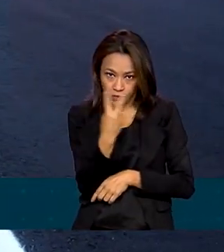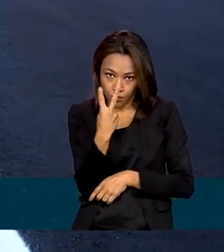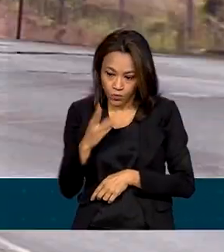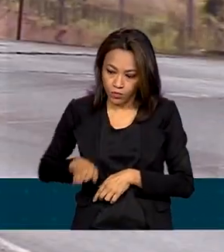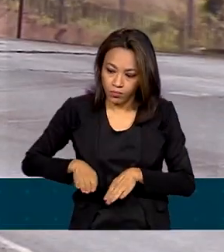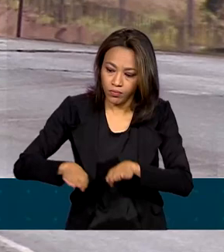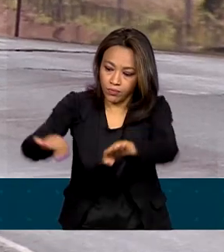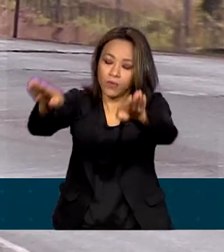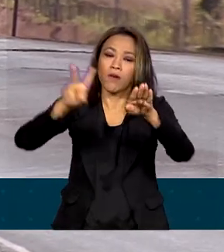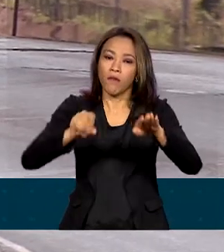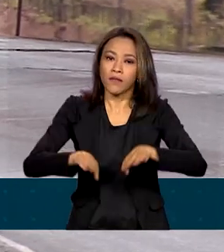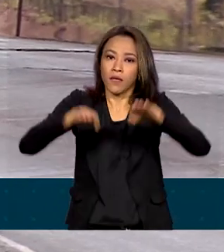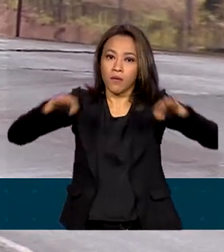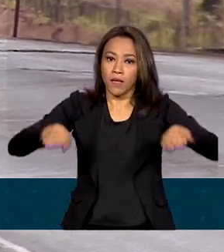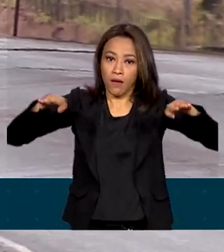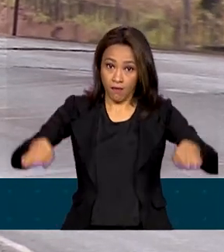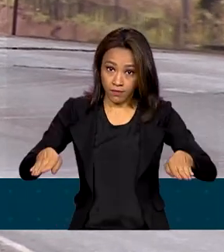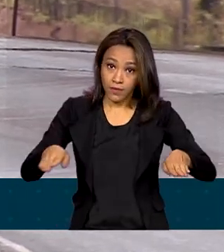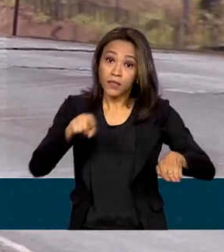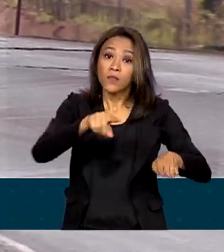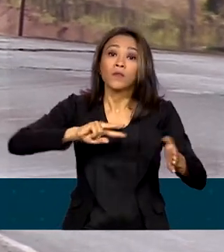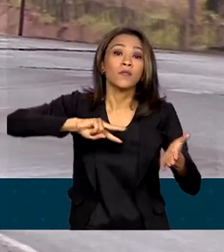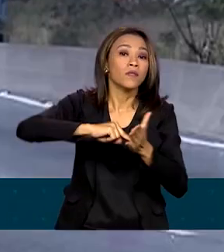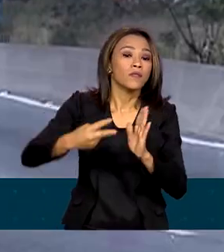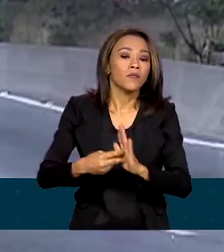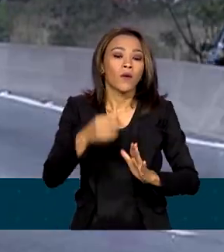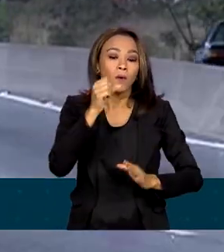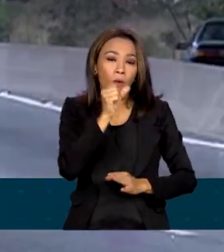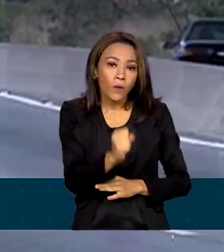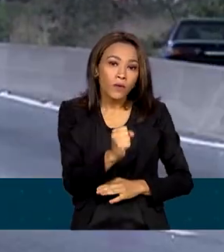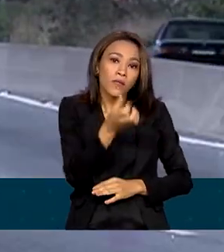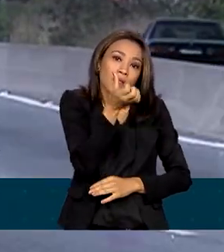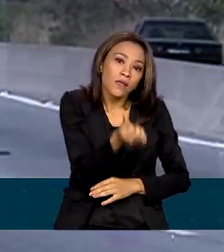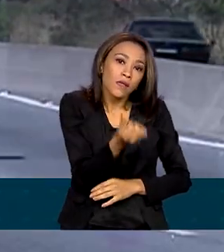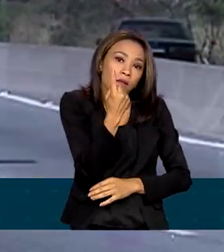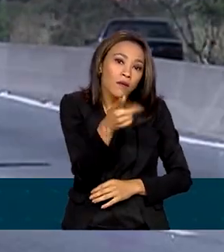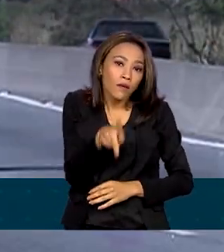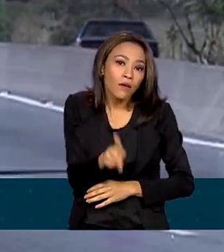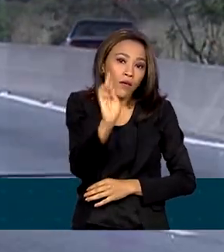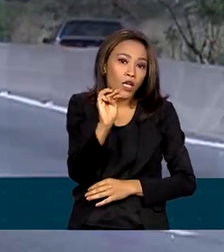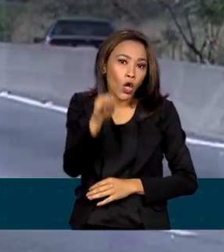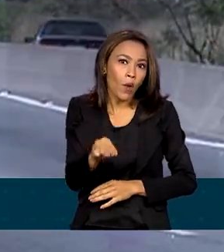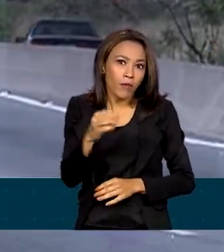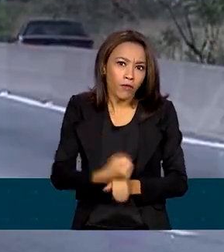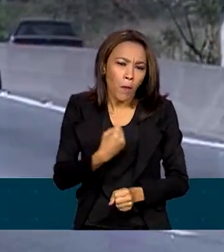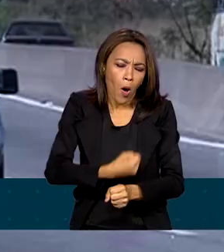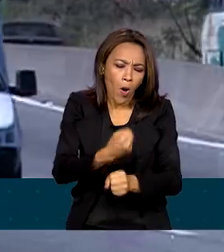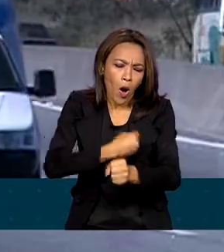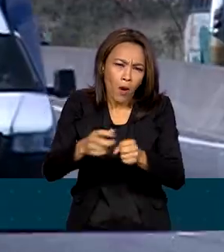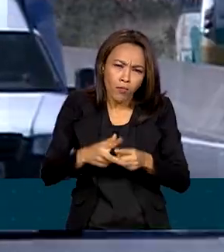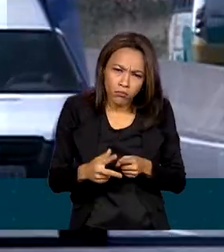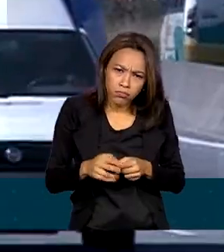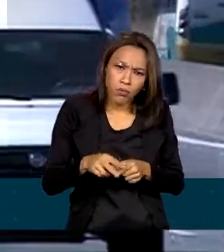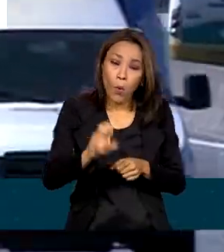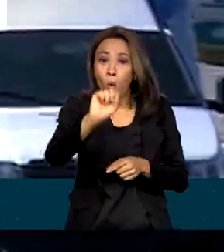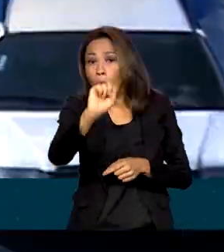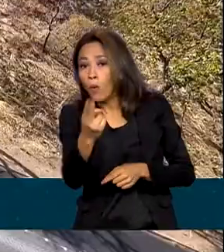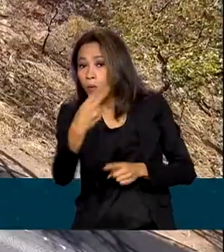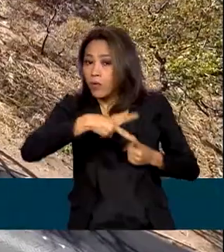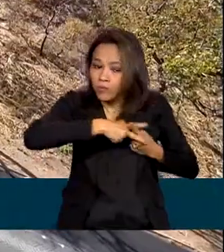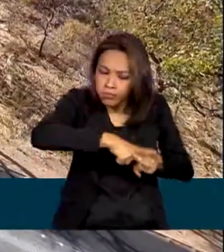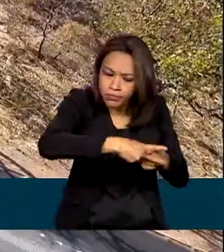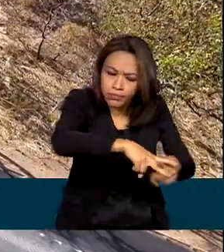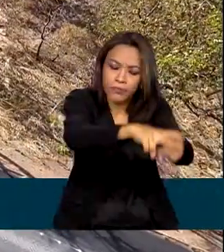a lista. O que significa 861 quilômetros de rodovias construídas ou revitalizadas